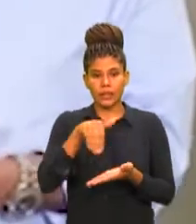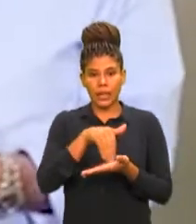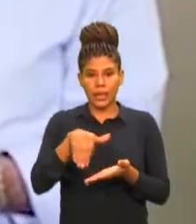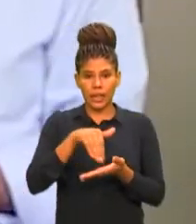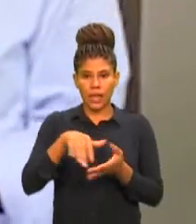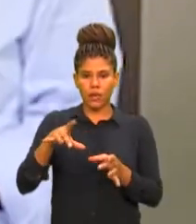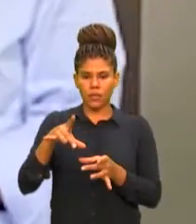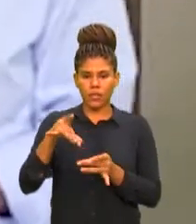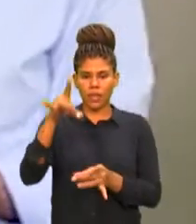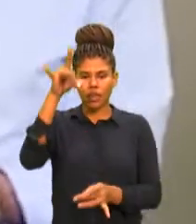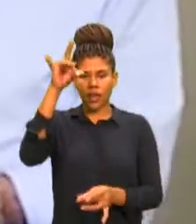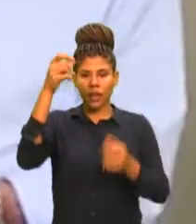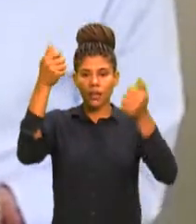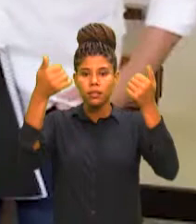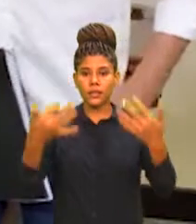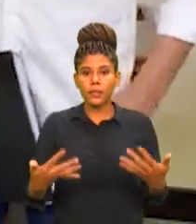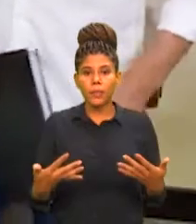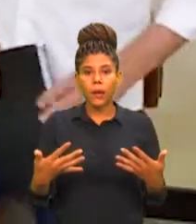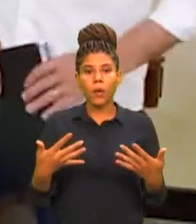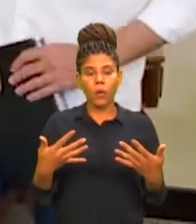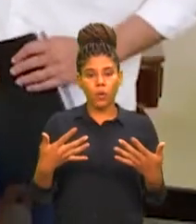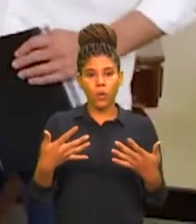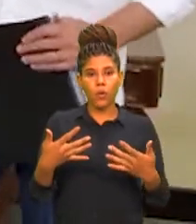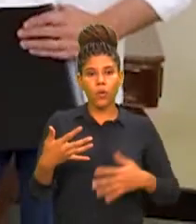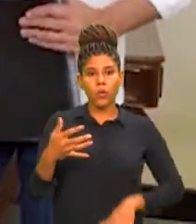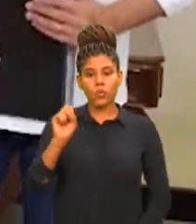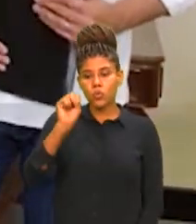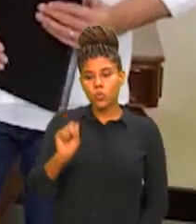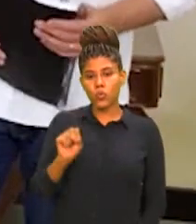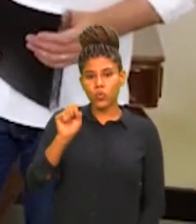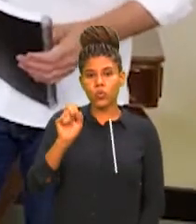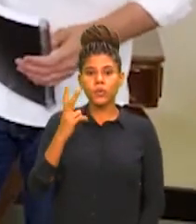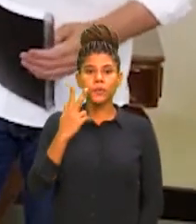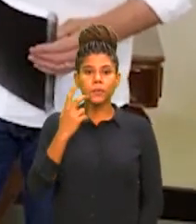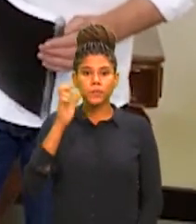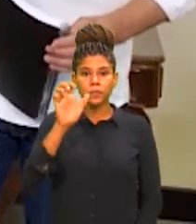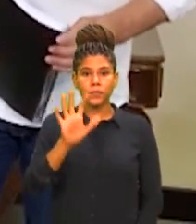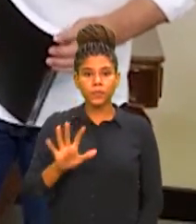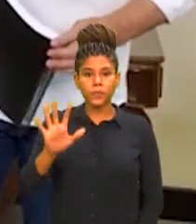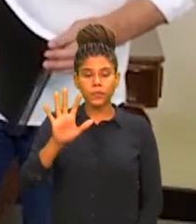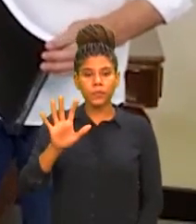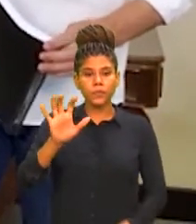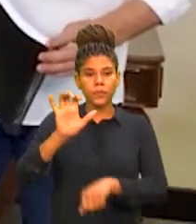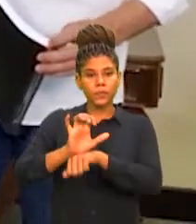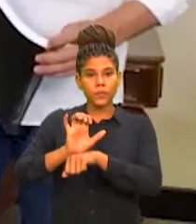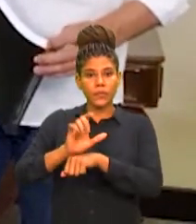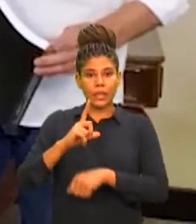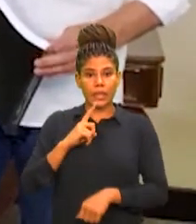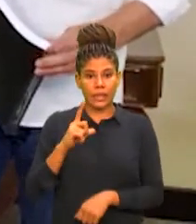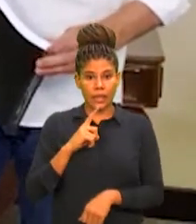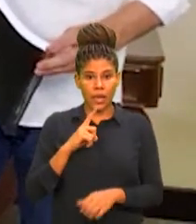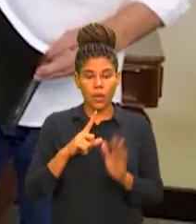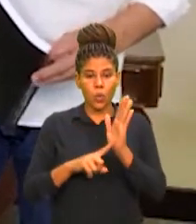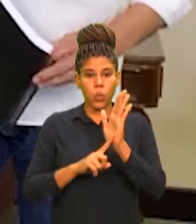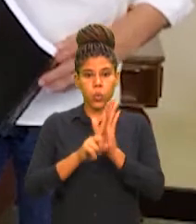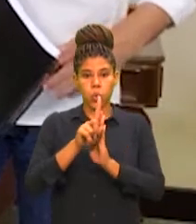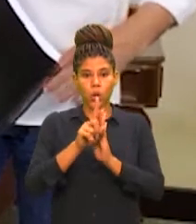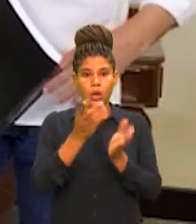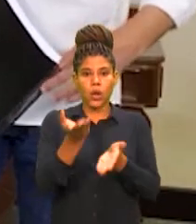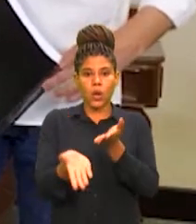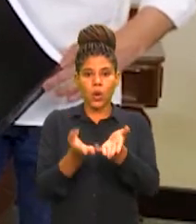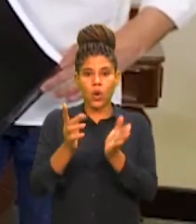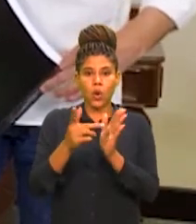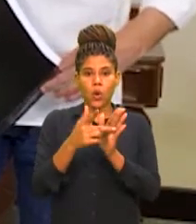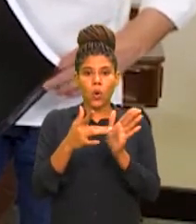situação na região sul do Ceará. Nós temos ainda crescimento do atendimento nas UPAs, crescimento do número de leitos de